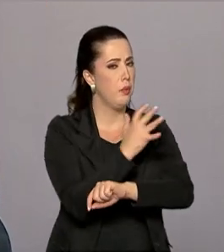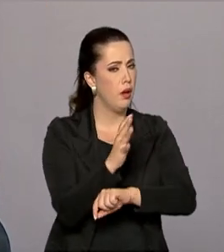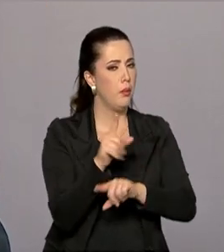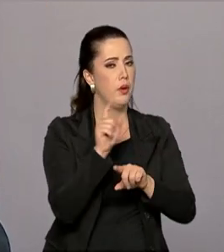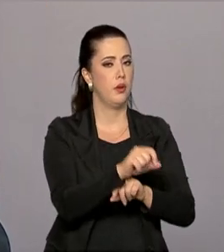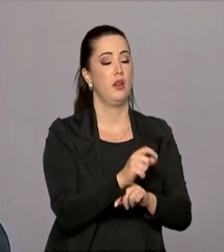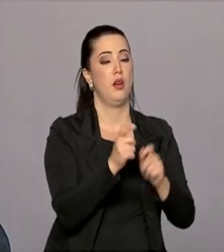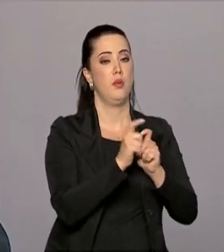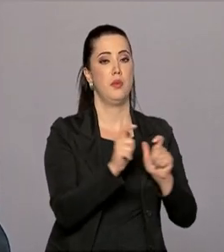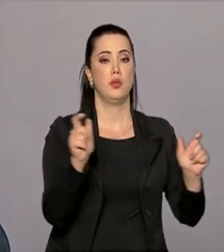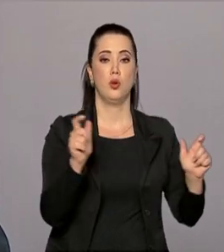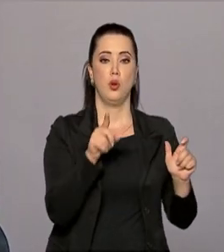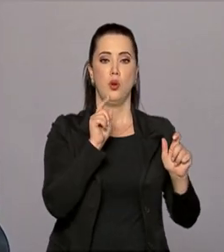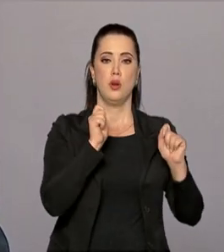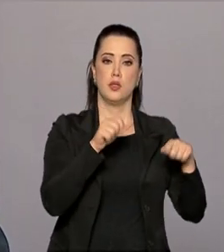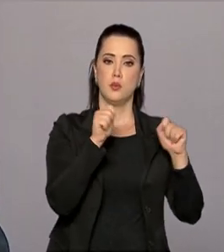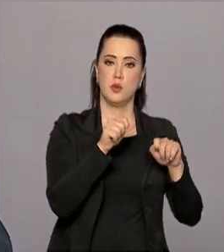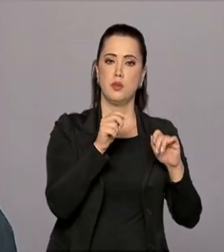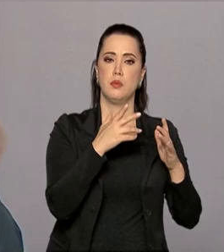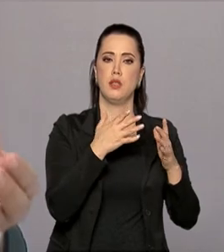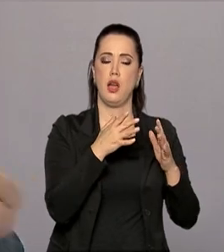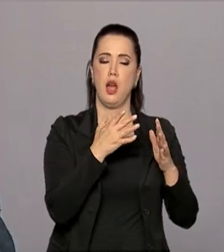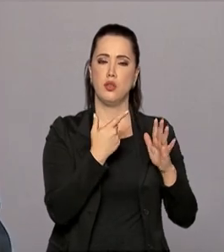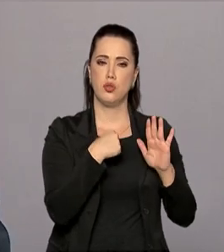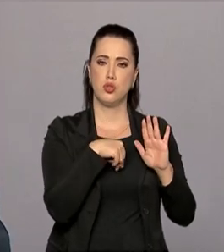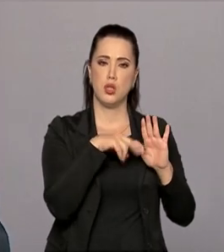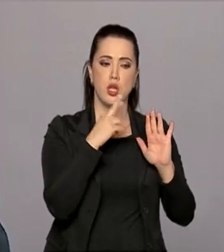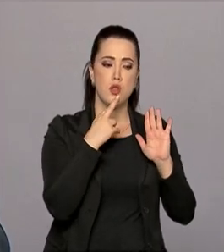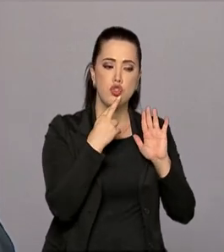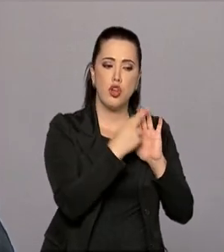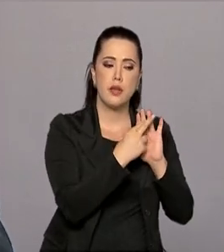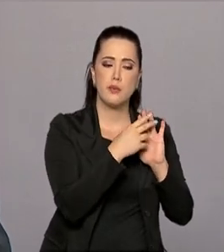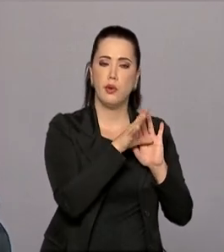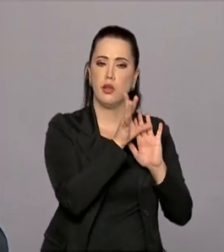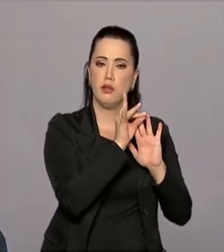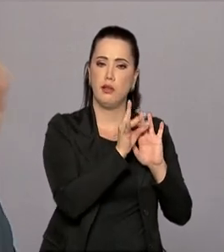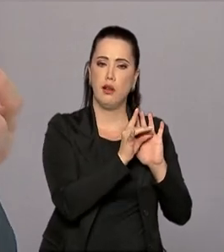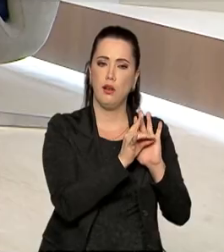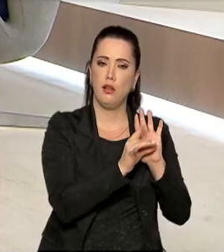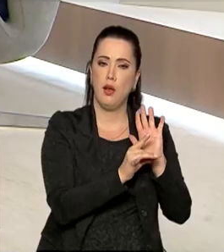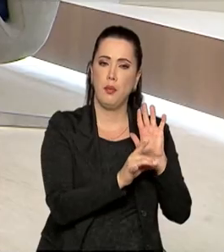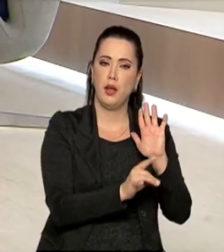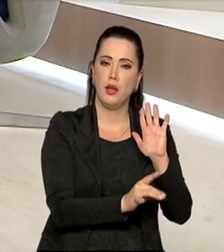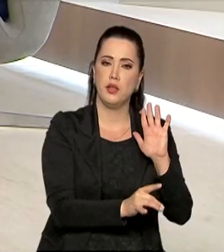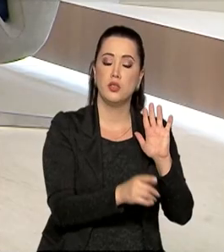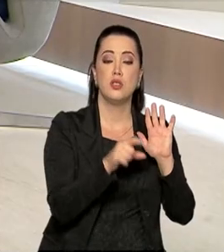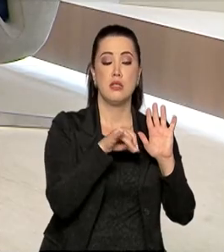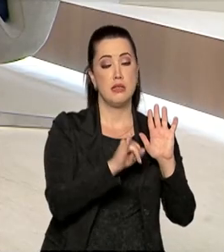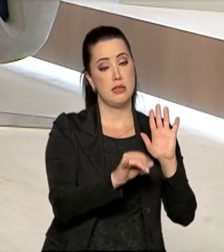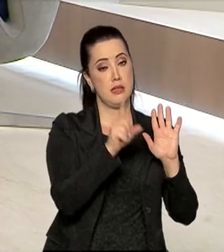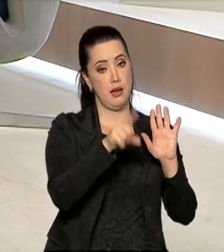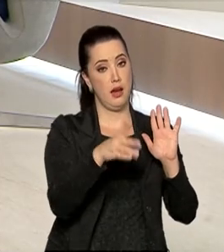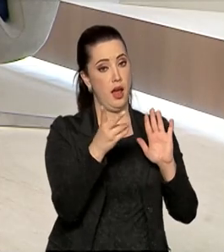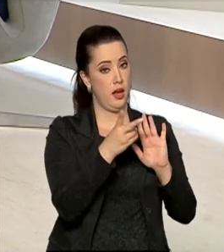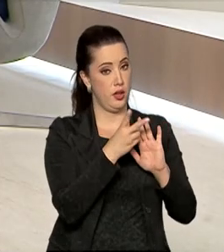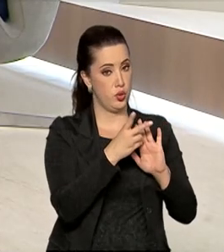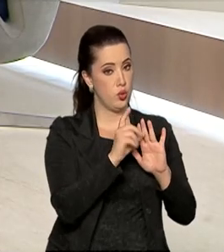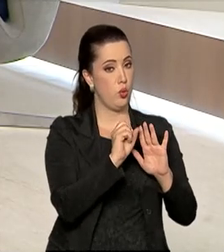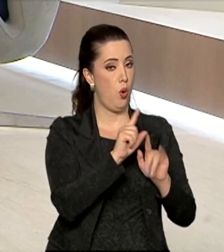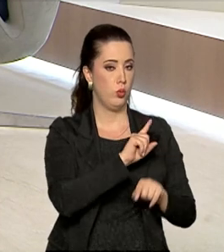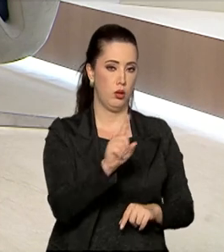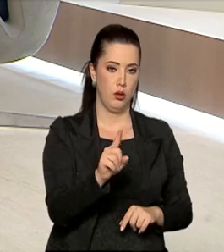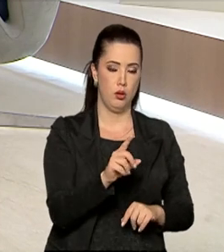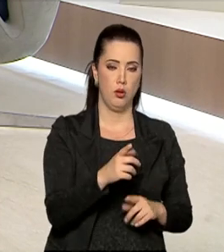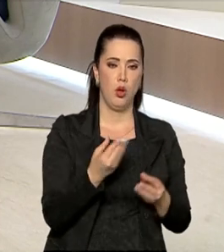critérios para a autodeclaração dos indígenas. Mas como é que foi esse processo? Por que houve essa mudança? O que a FUNAI espera com